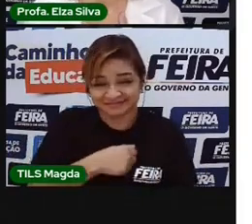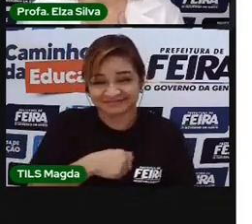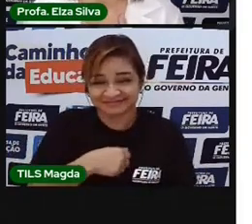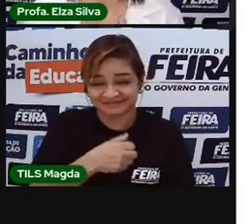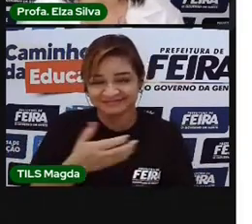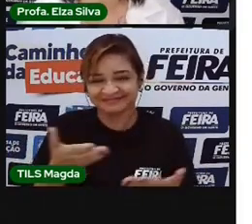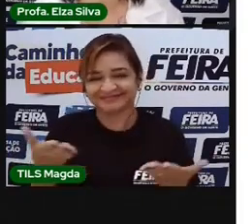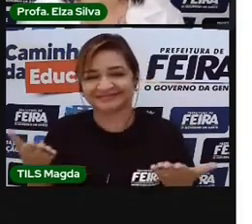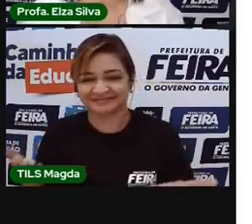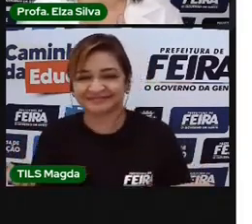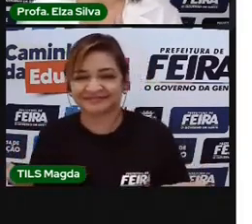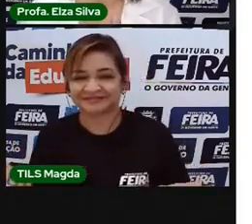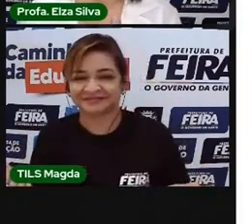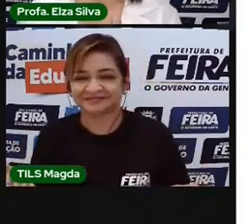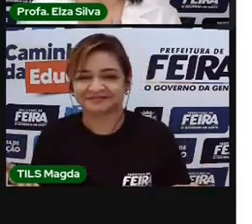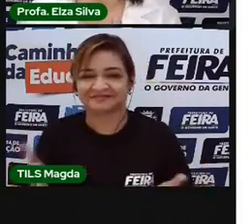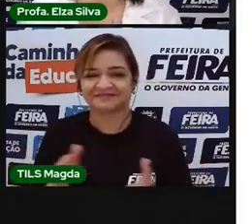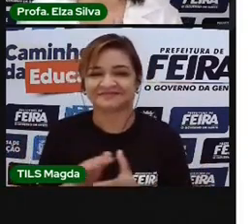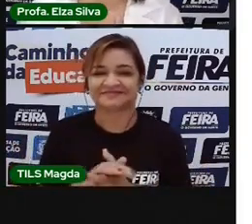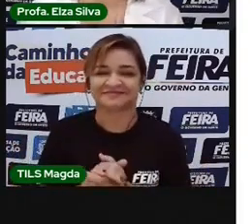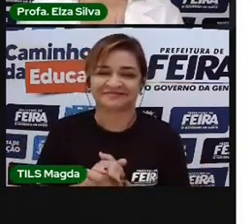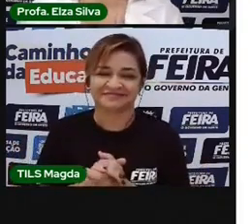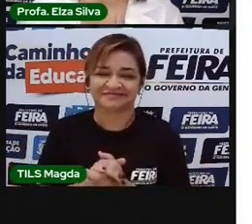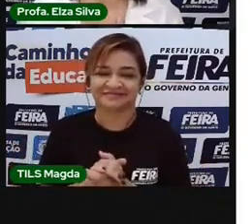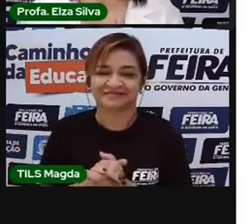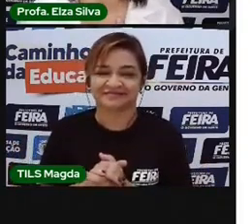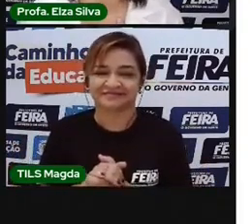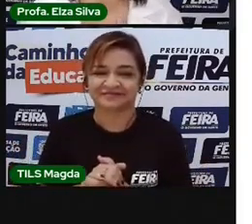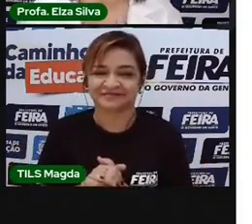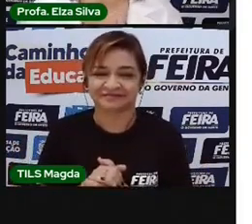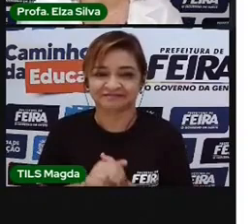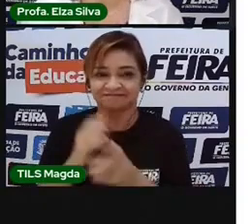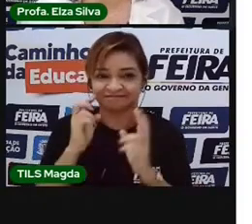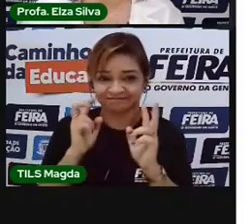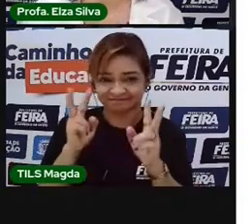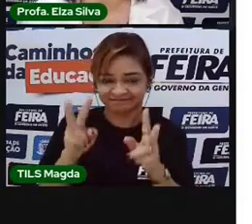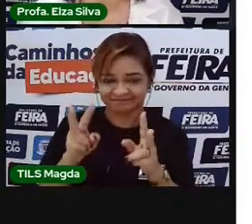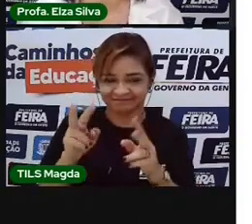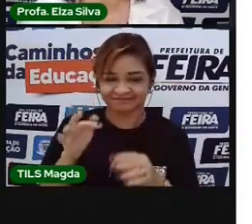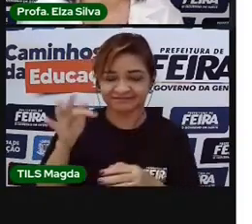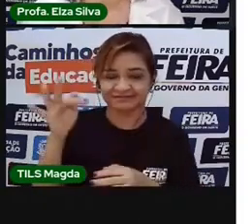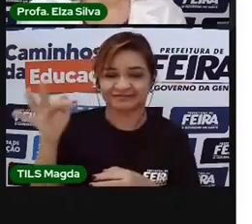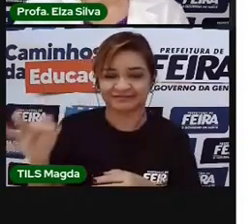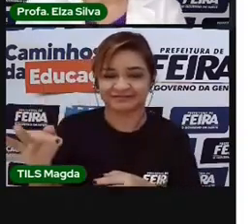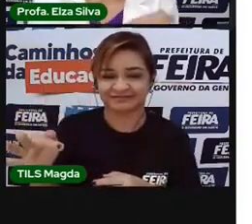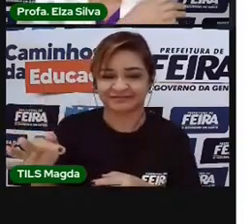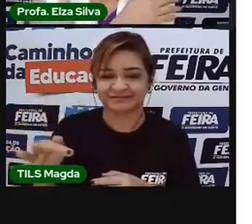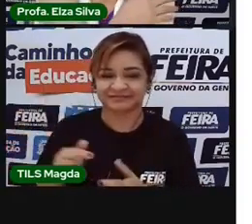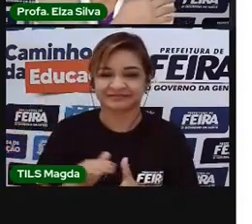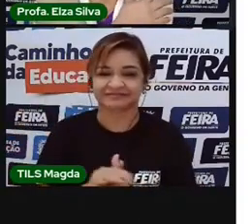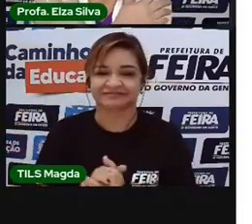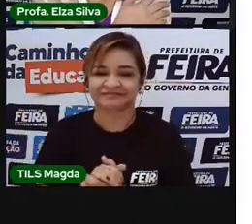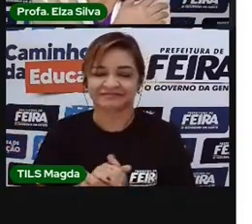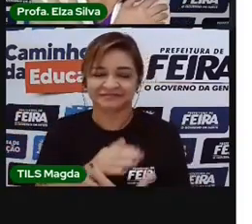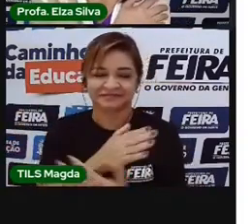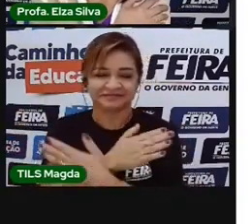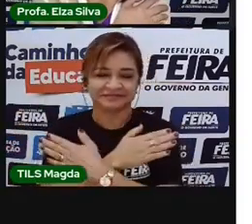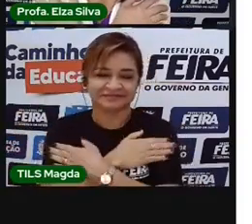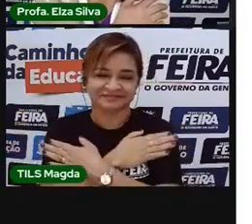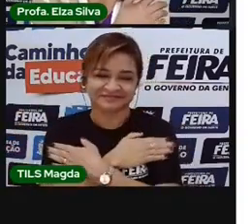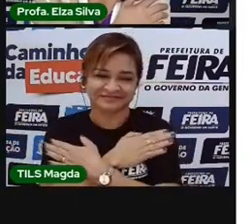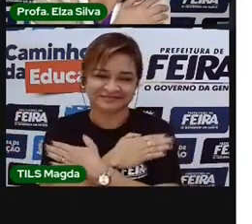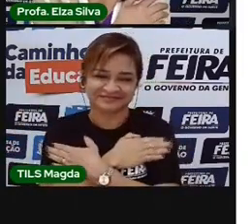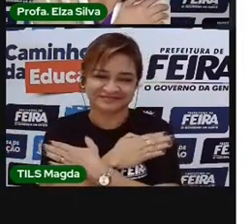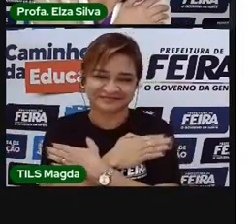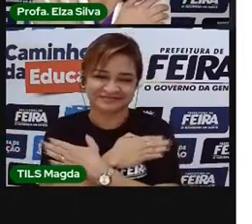I see you next class. Eu vejo vocês na próxima aula. A great big hug.